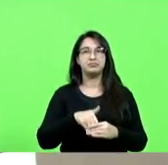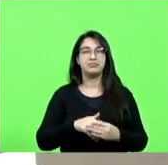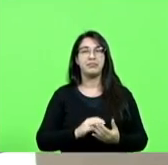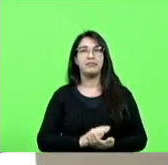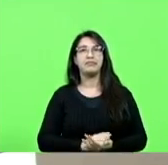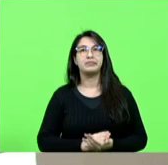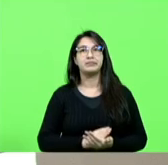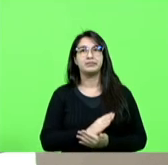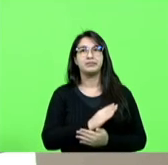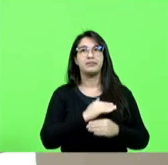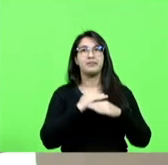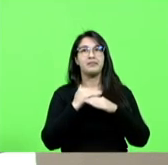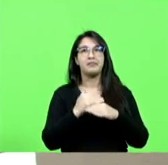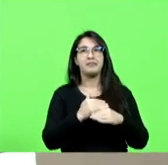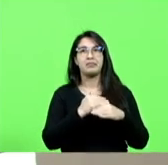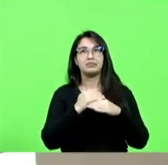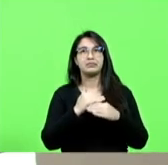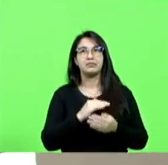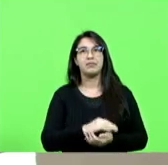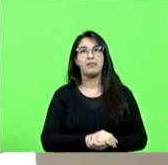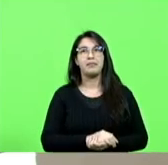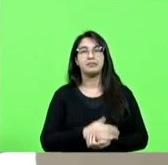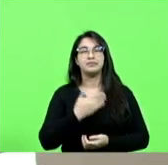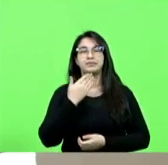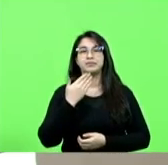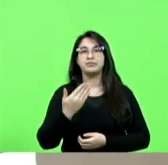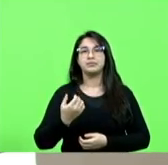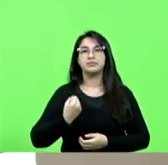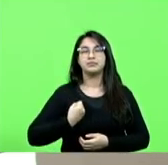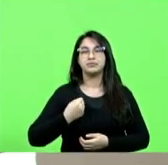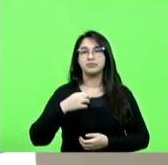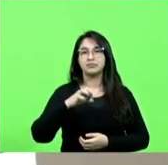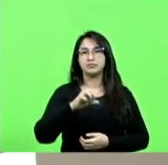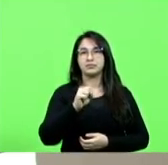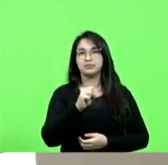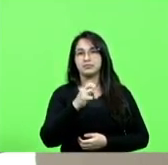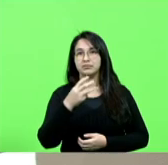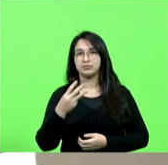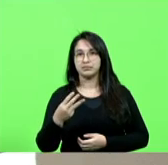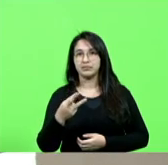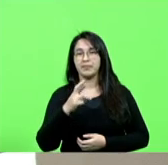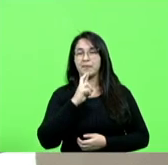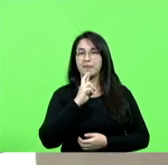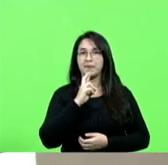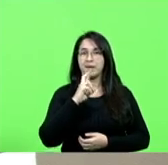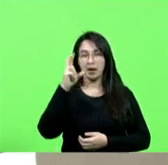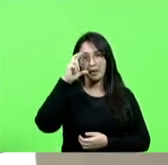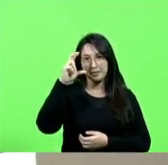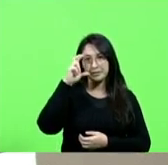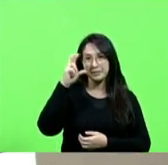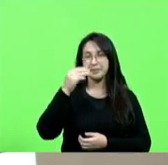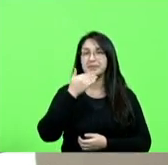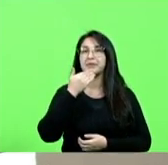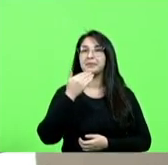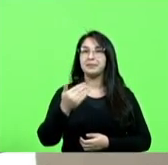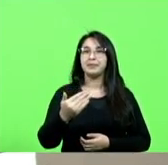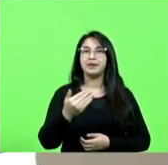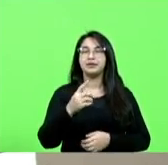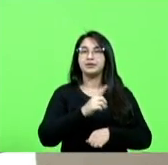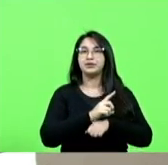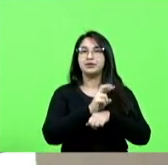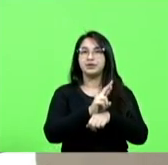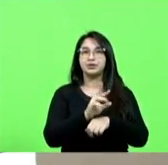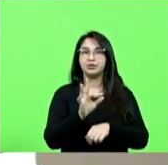se encontra. Aprovado por unanimidade. Requerimento 983, autor, deputado Ricardo Alba, solicitando ao diretor-presidente da empresa Tim